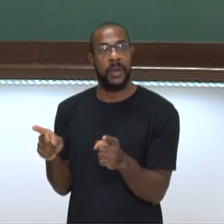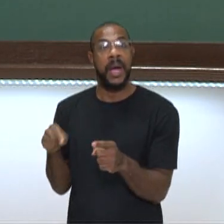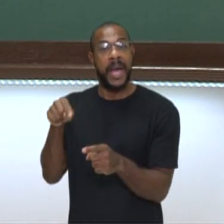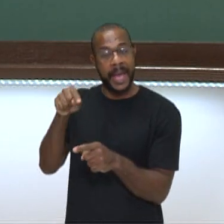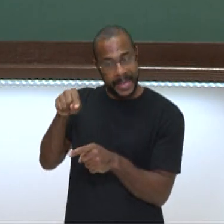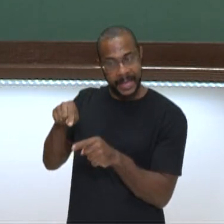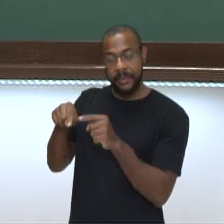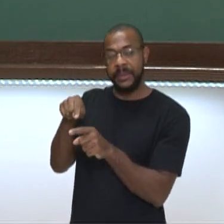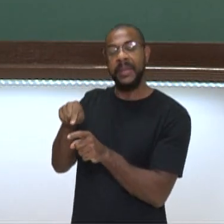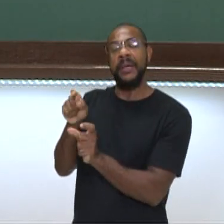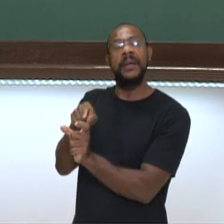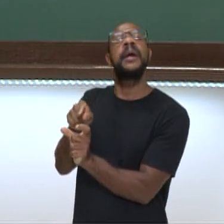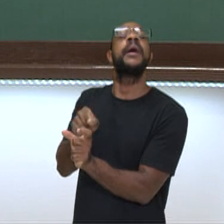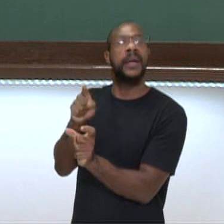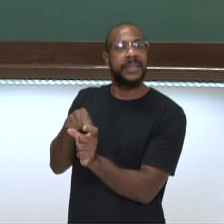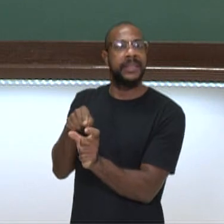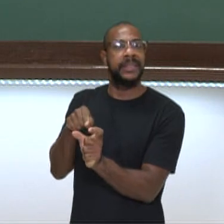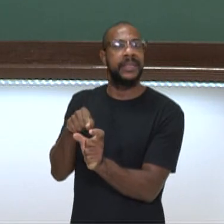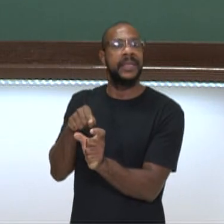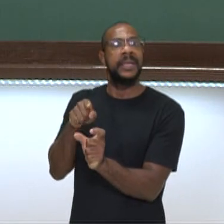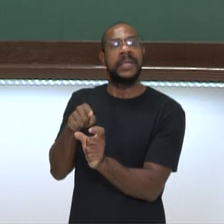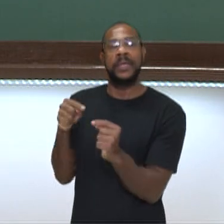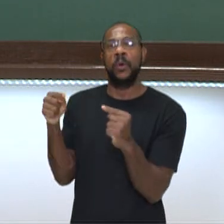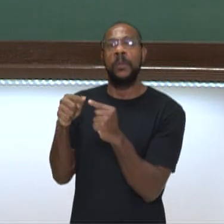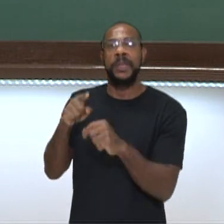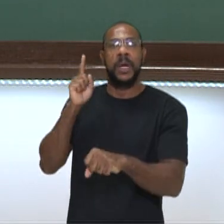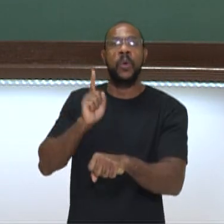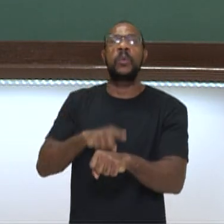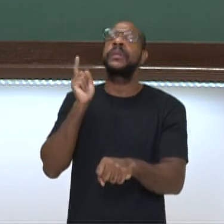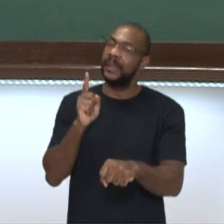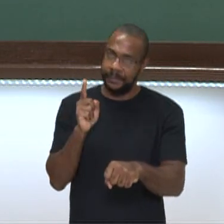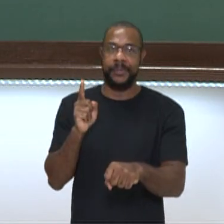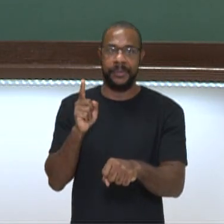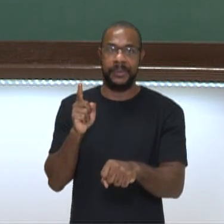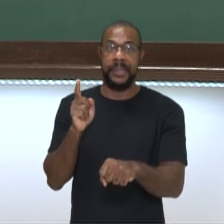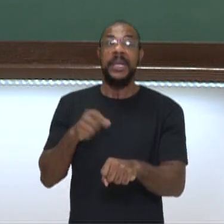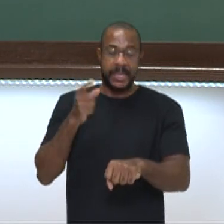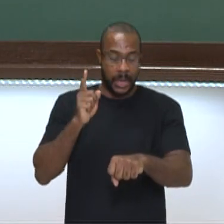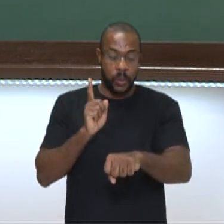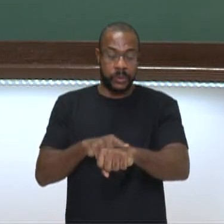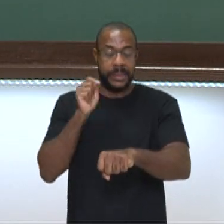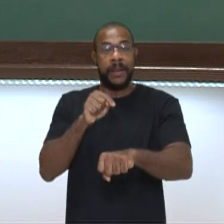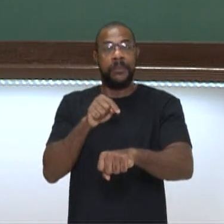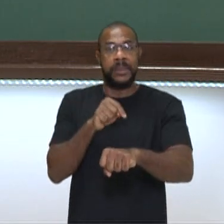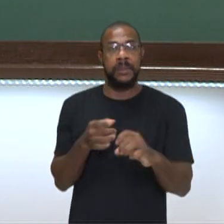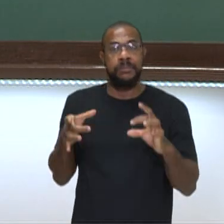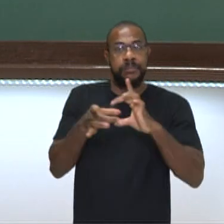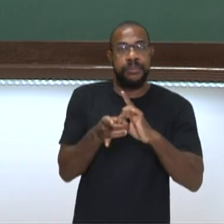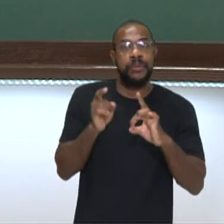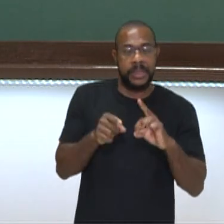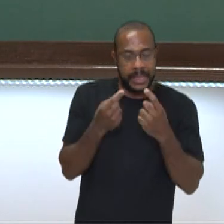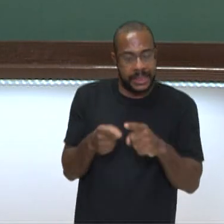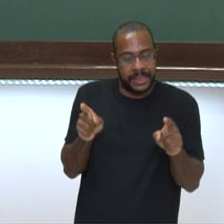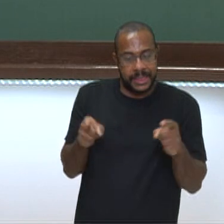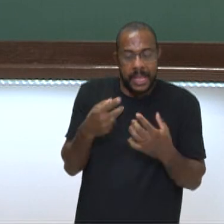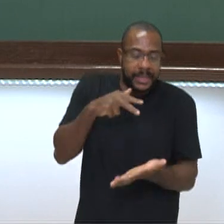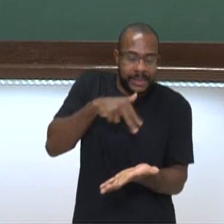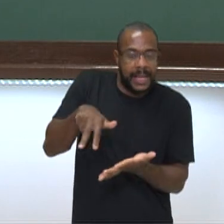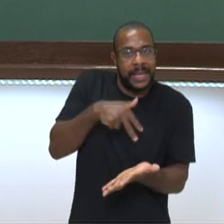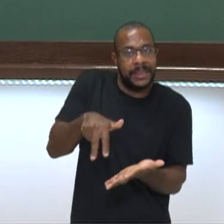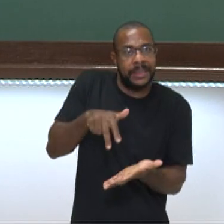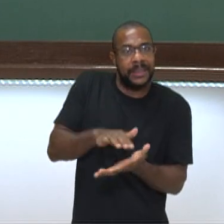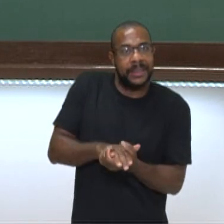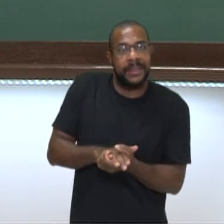nosso tempo. E o tempo é o que faz a ligação com a dança. Ou seja, os meus movimentos de